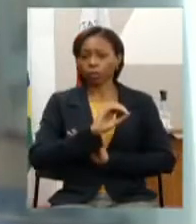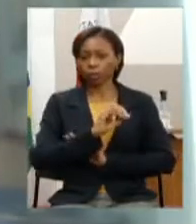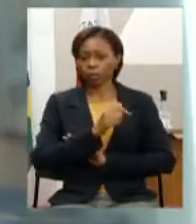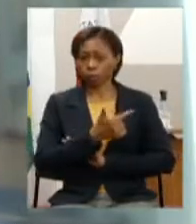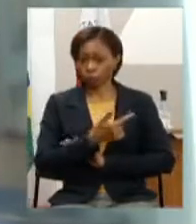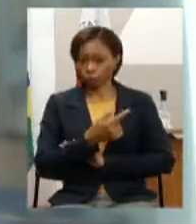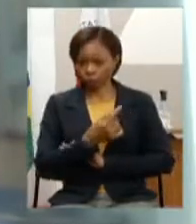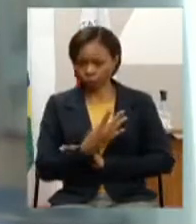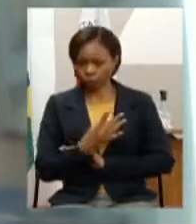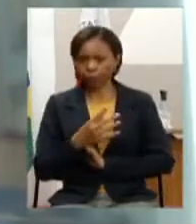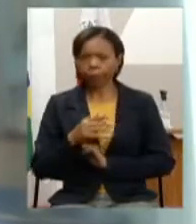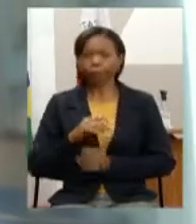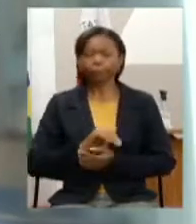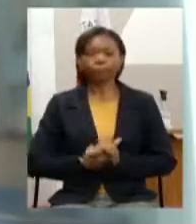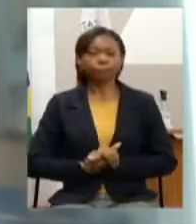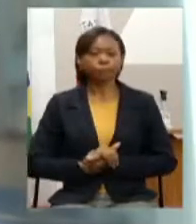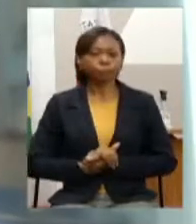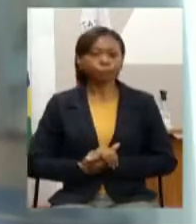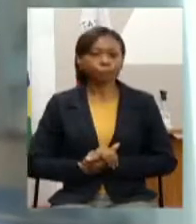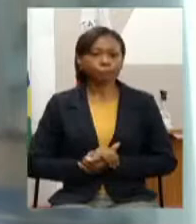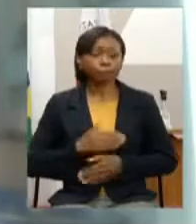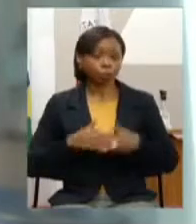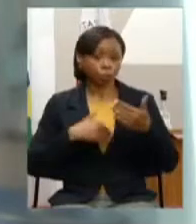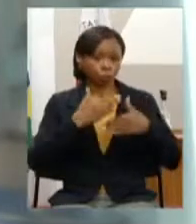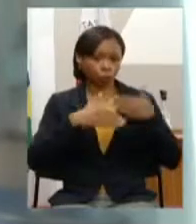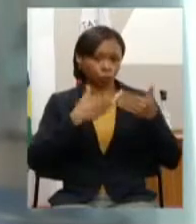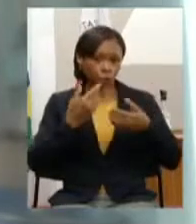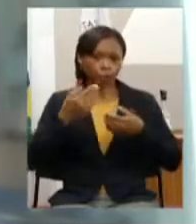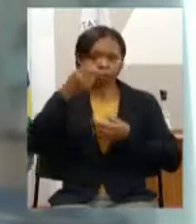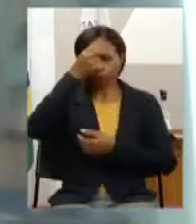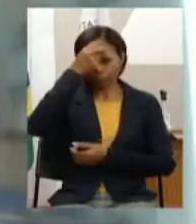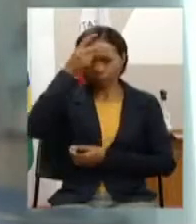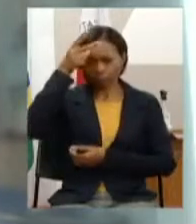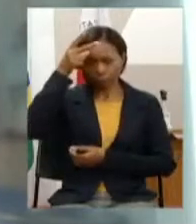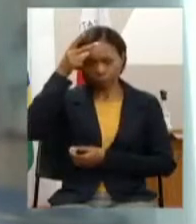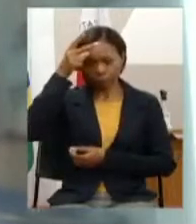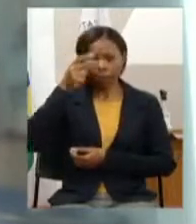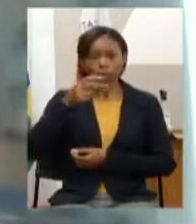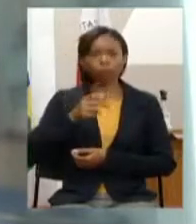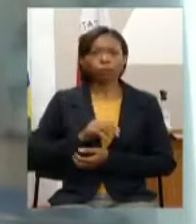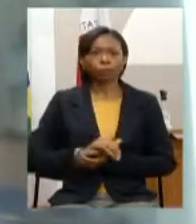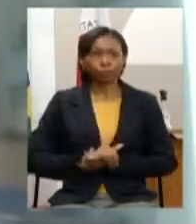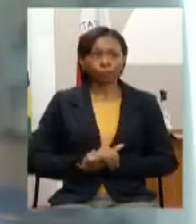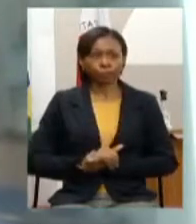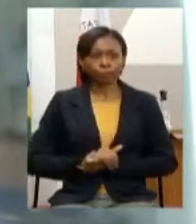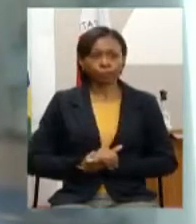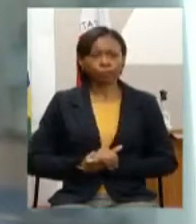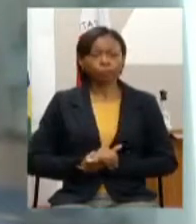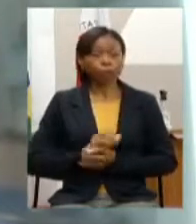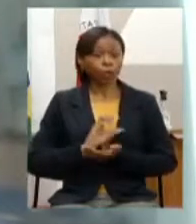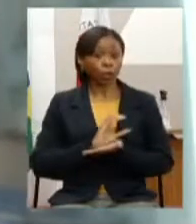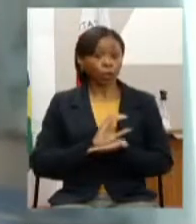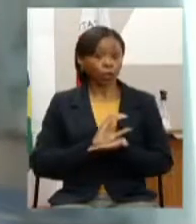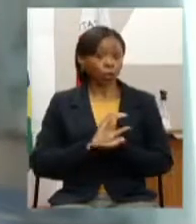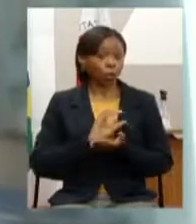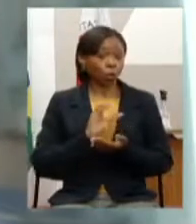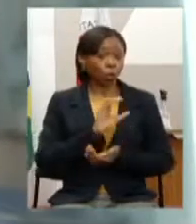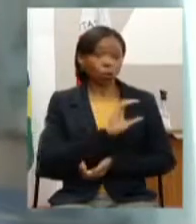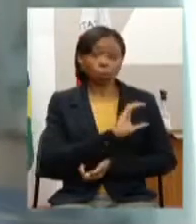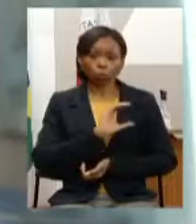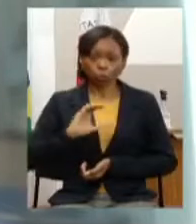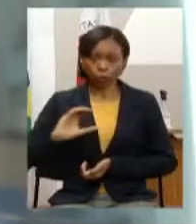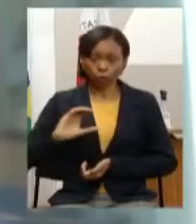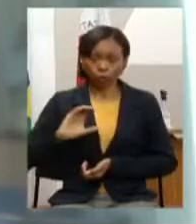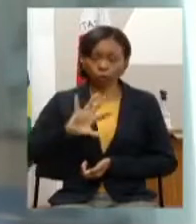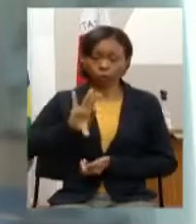apoio ao desenvolvimento municipal a captação e a coordenação da transferência de